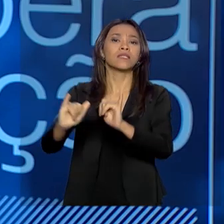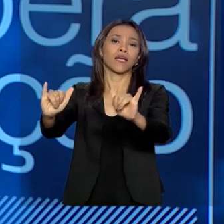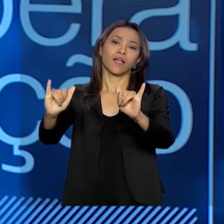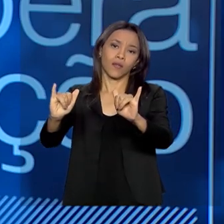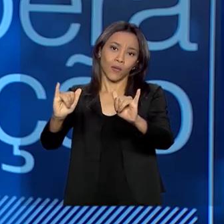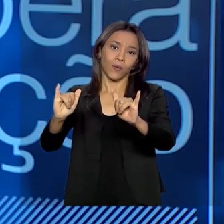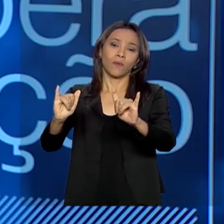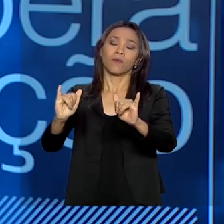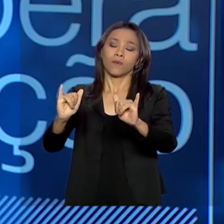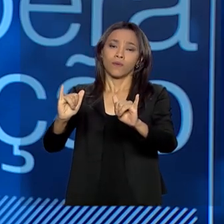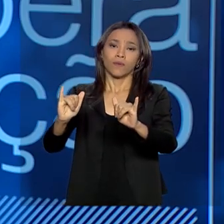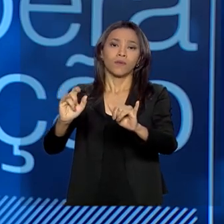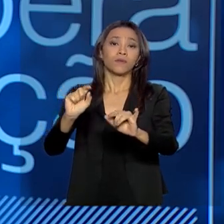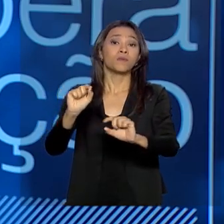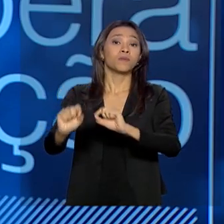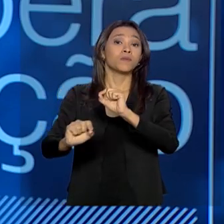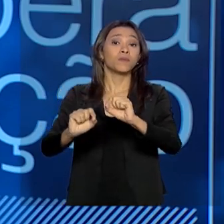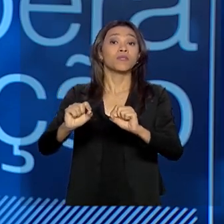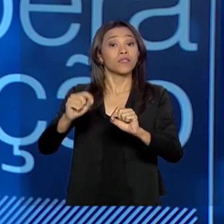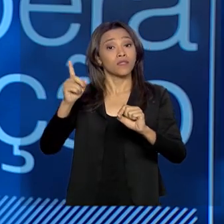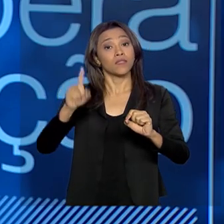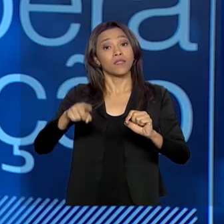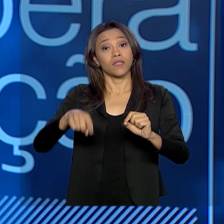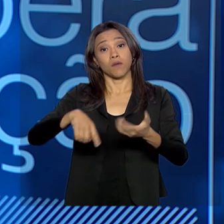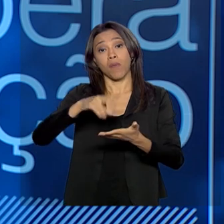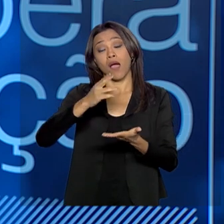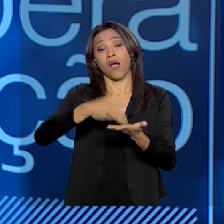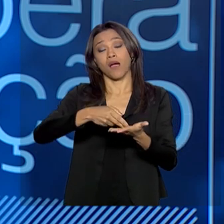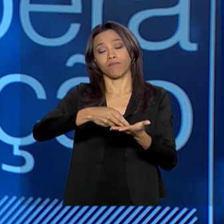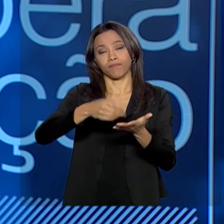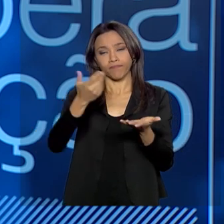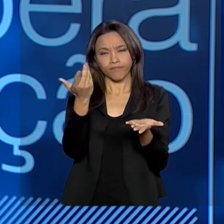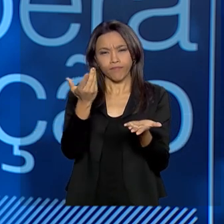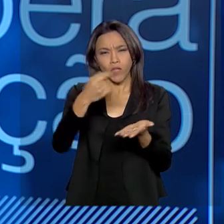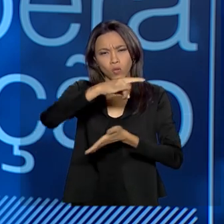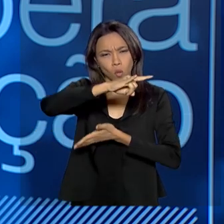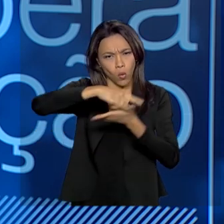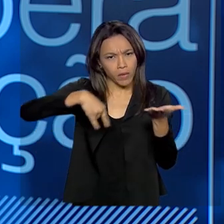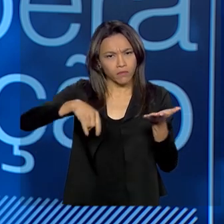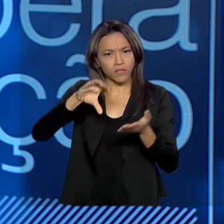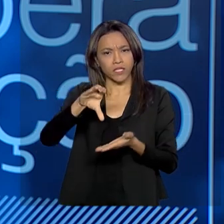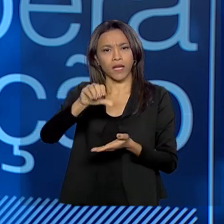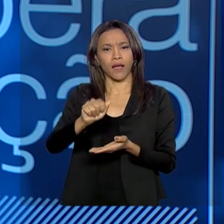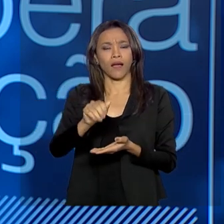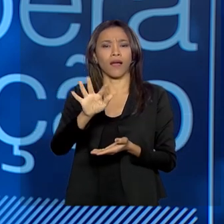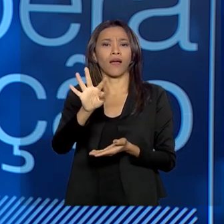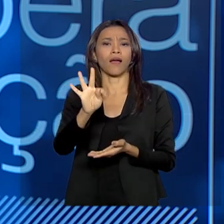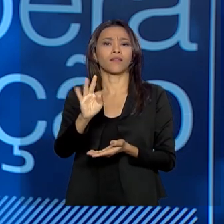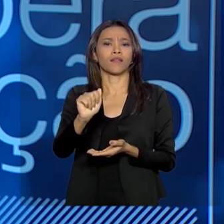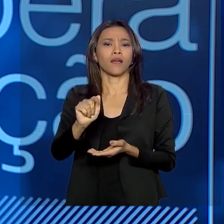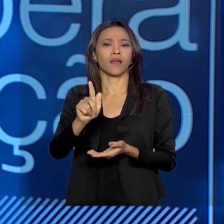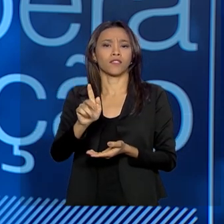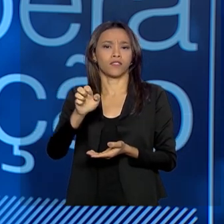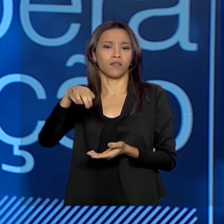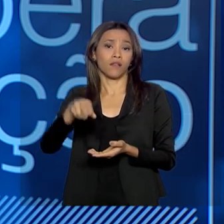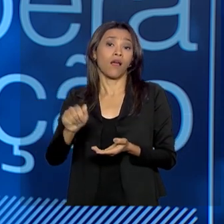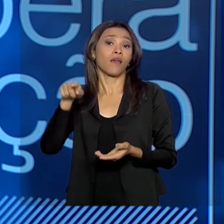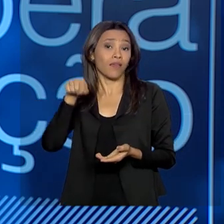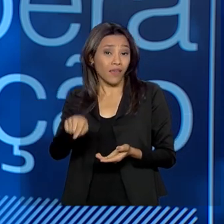fundamento na Convenção de Cartagena, que a situação da Venezuela é uma grave,